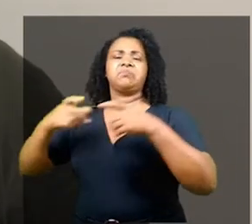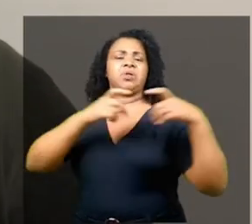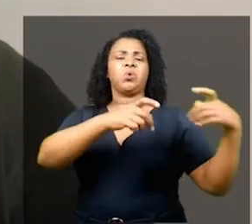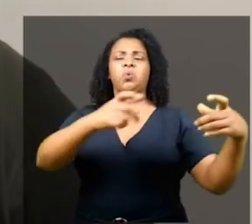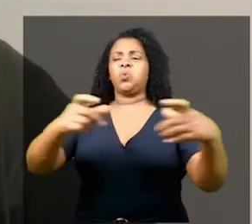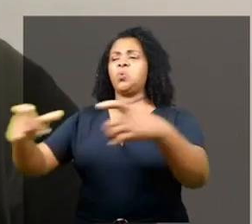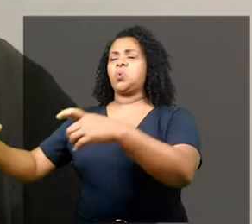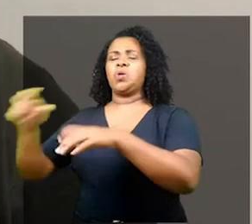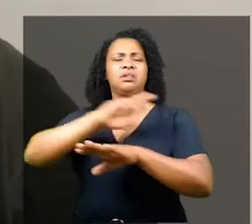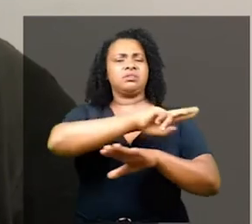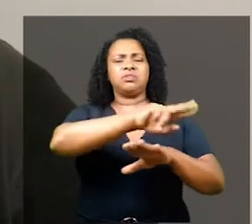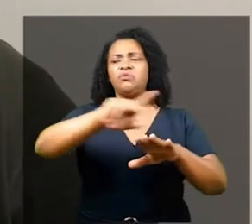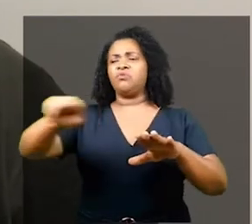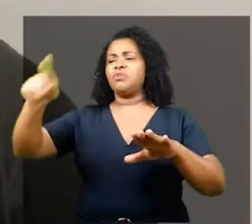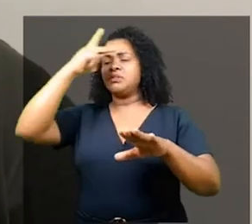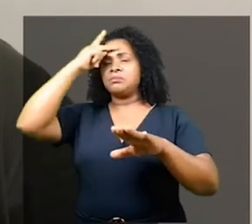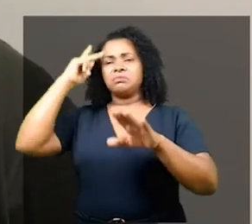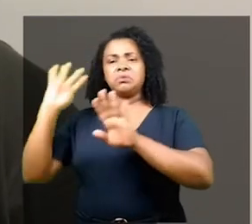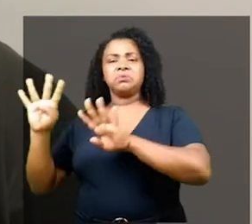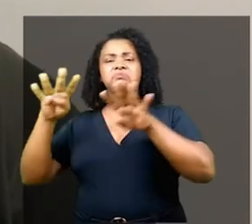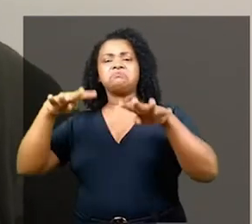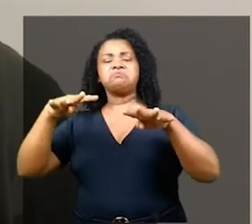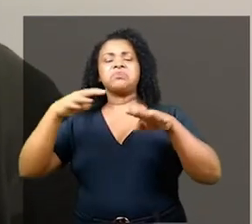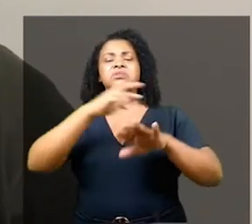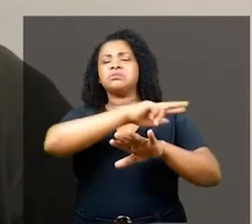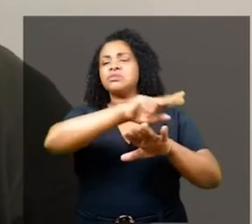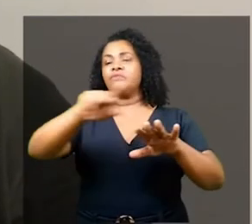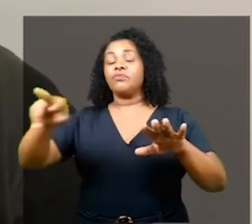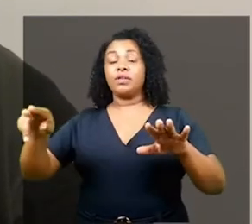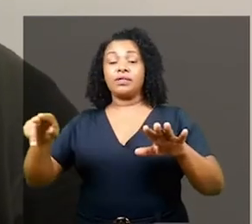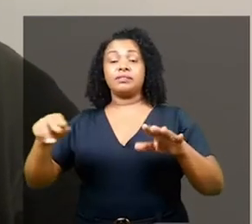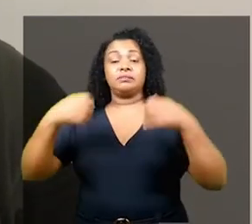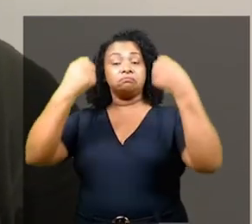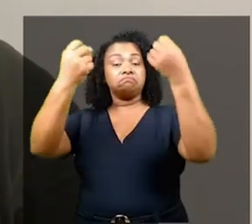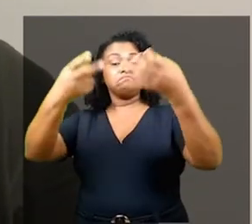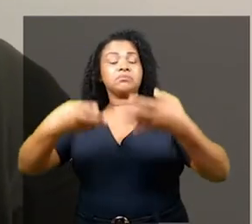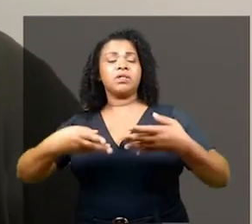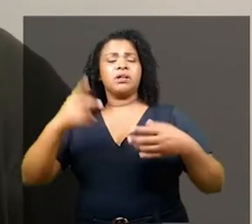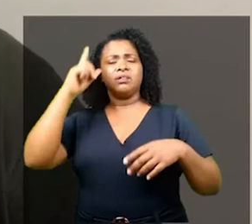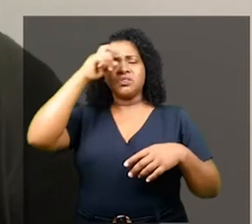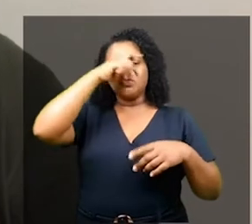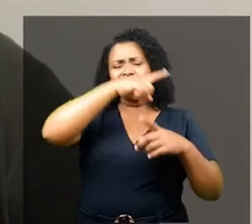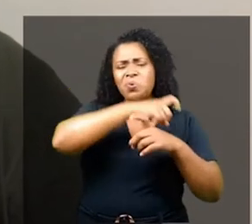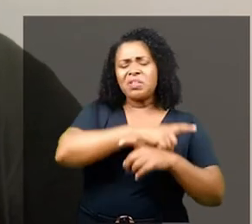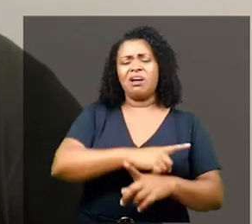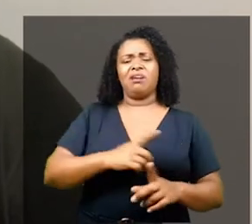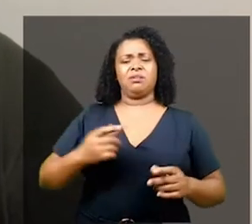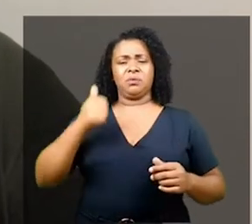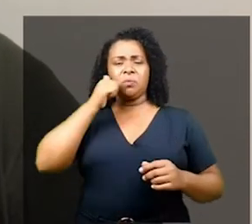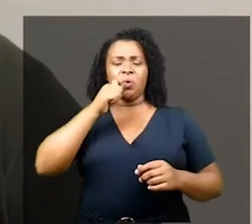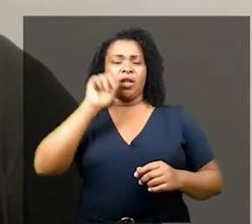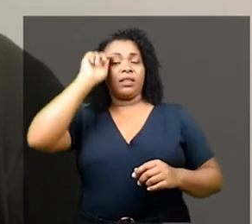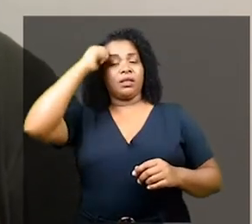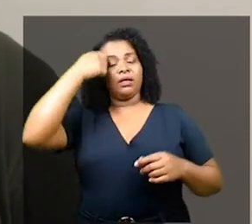inúmeros espaços para diversos públicos sobre as dificuldades de ser mulher negra e os processos racistas